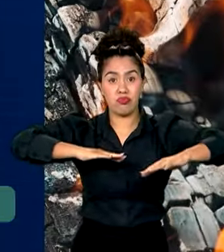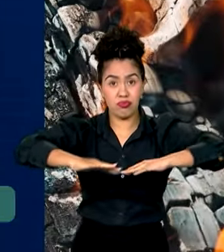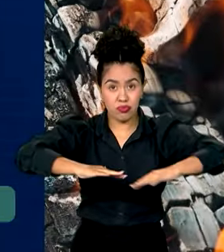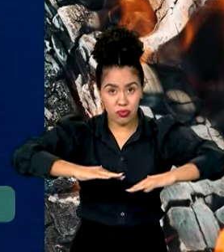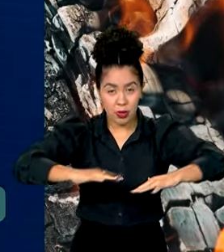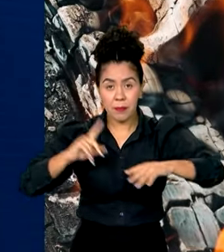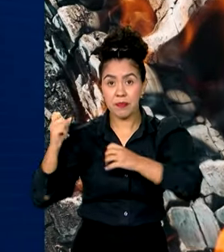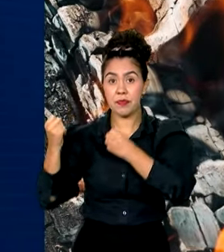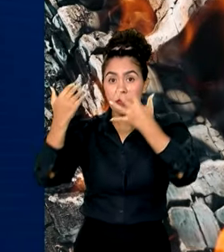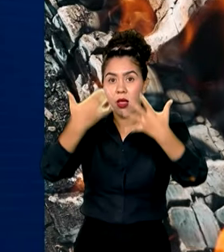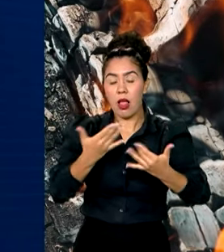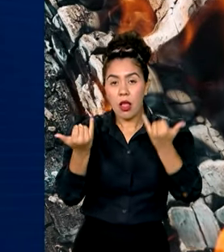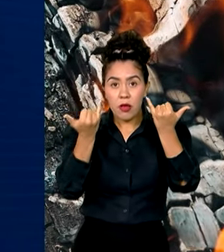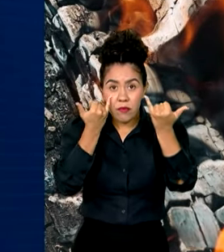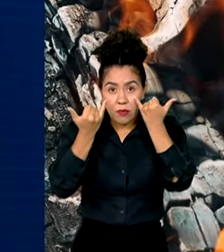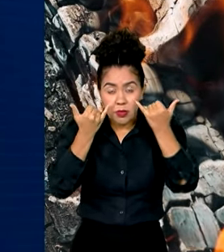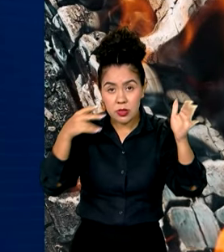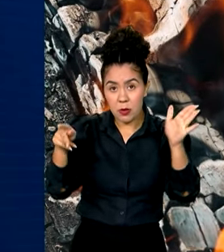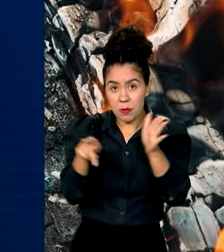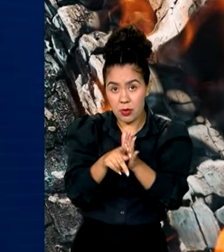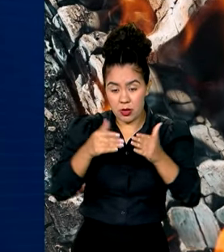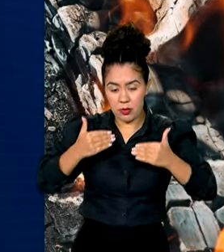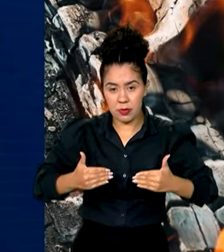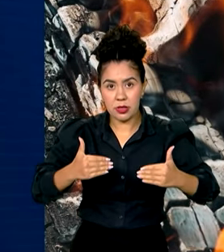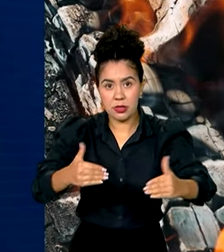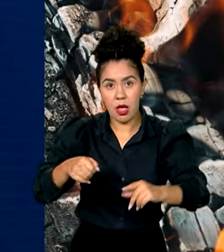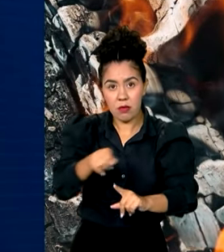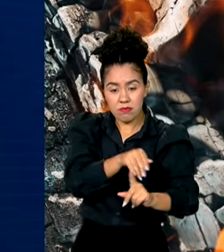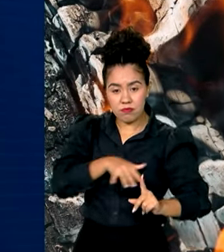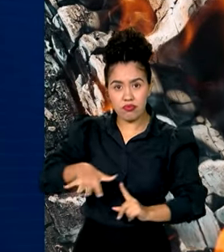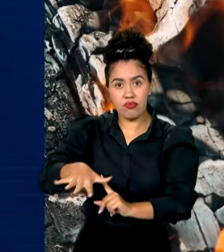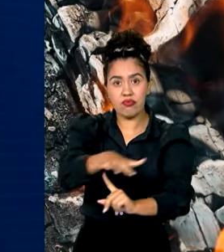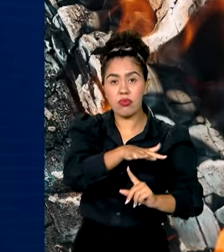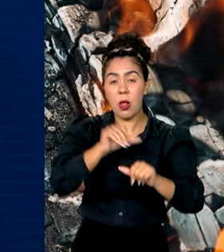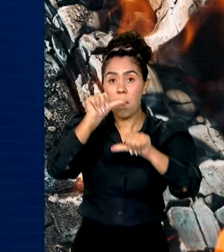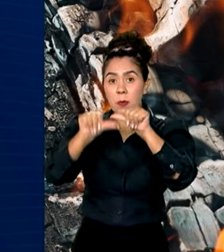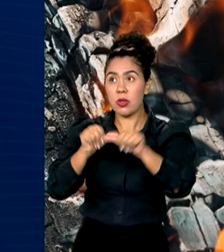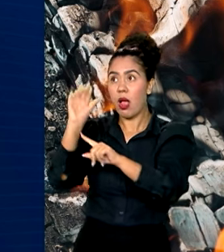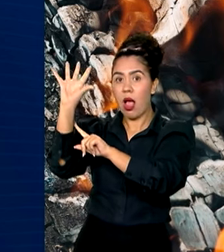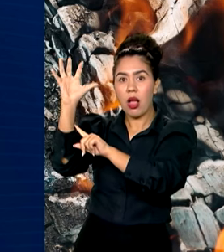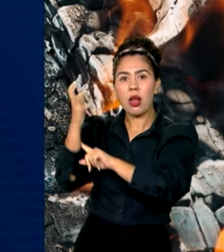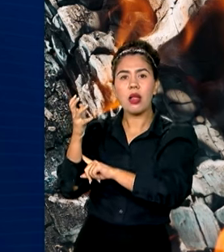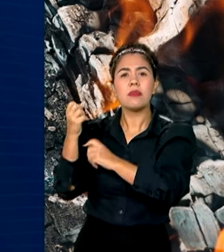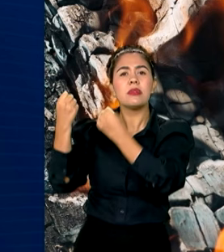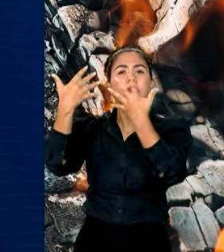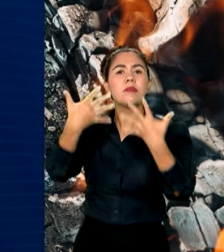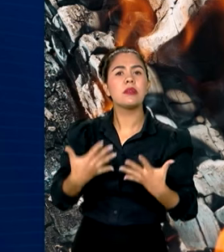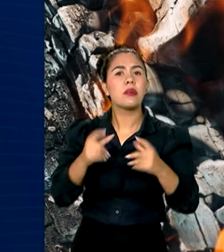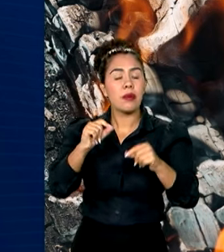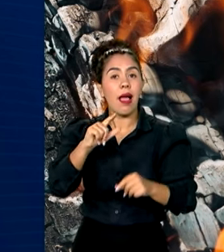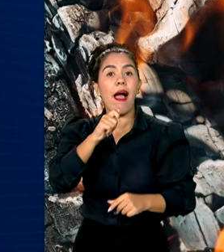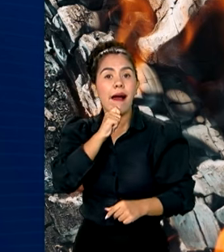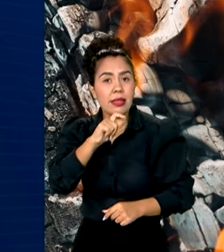com o último boletim do Ministério do Meio Ambiente e Mudança do Clima, ainda há 3